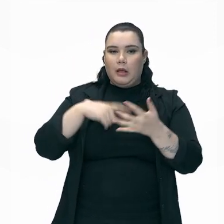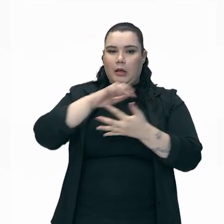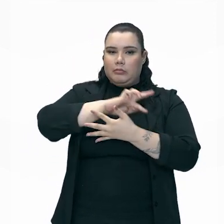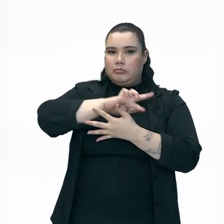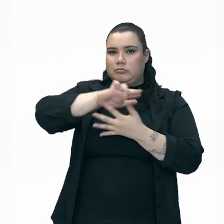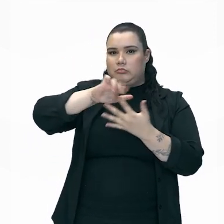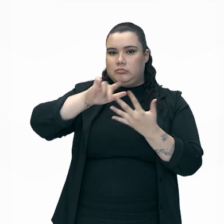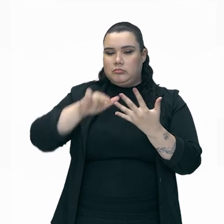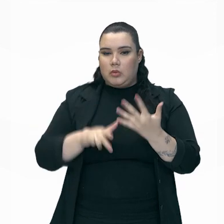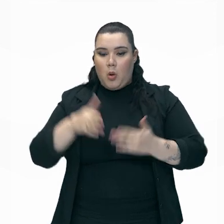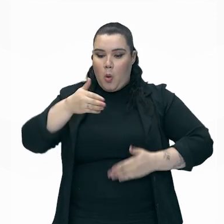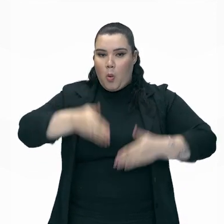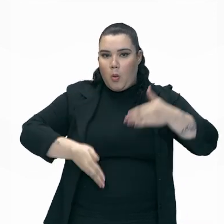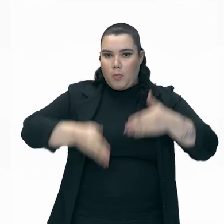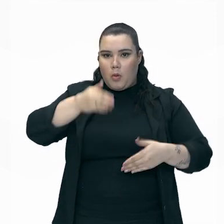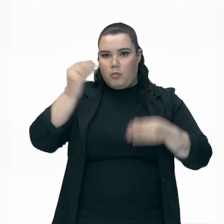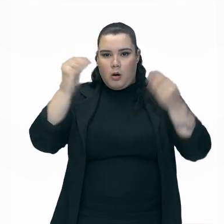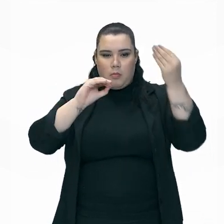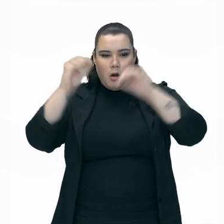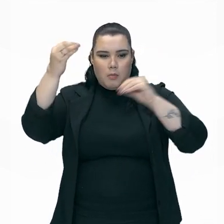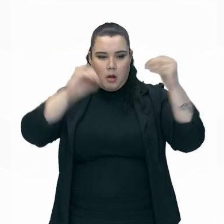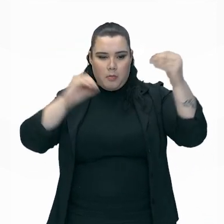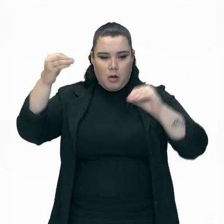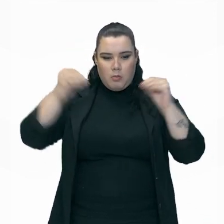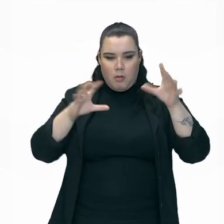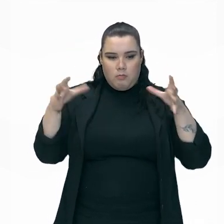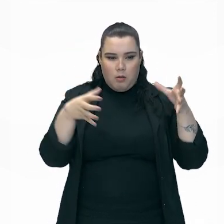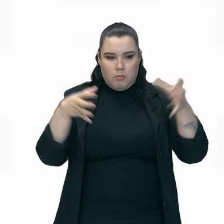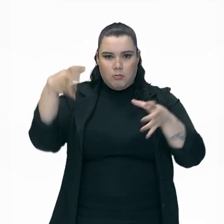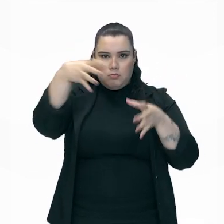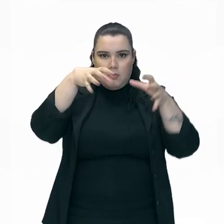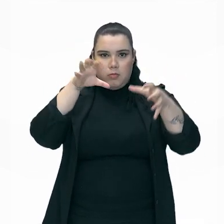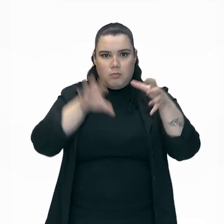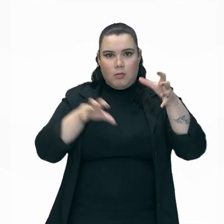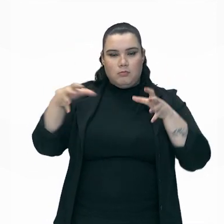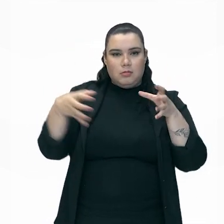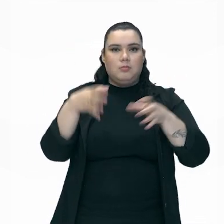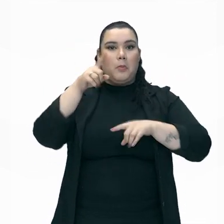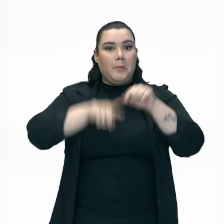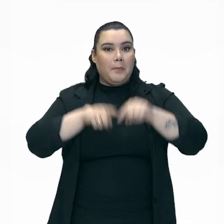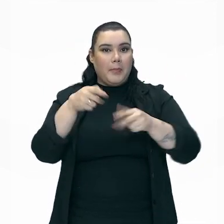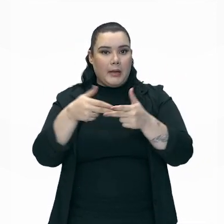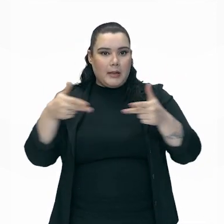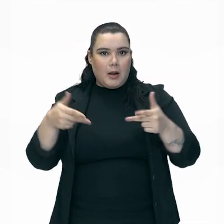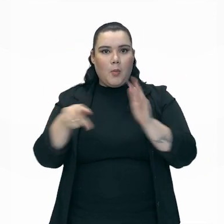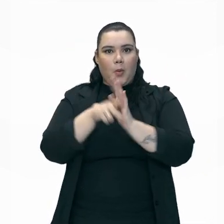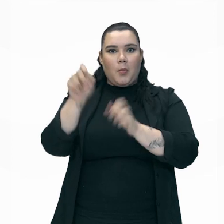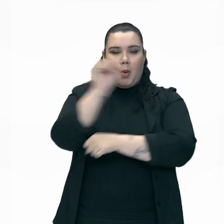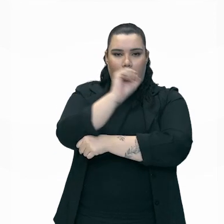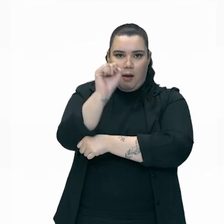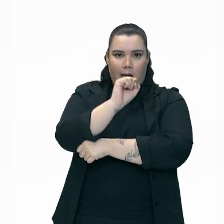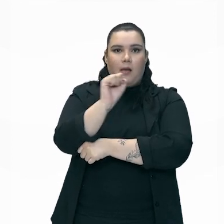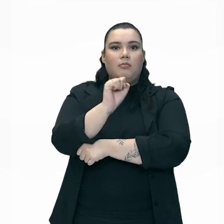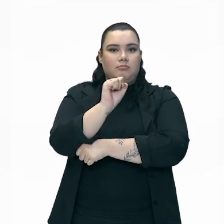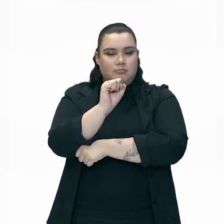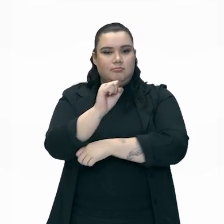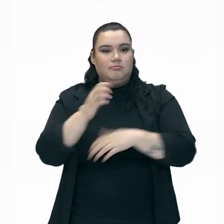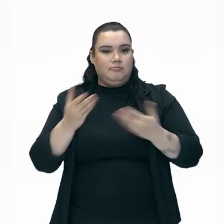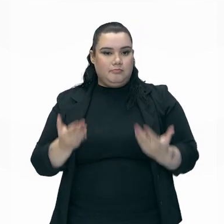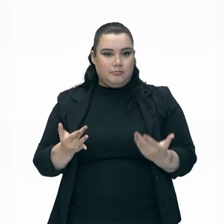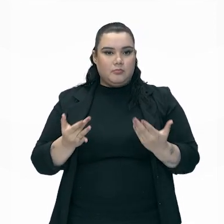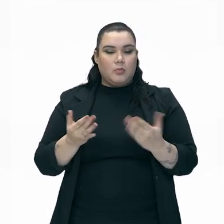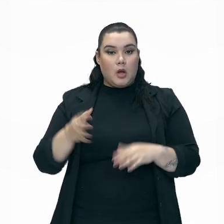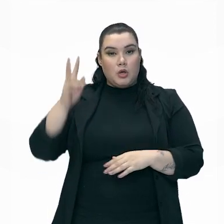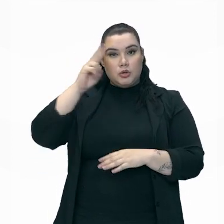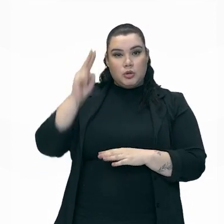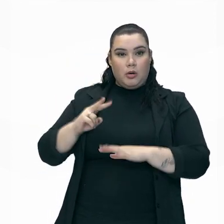robôs automatizados que vai montando esses materiais aí nesse carro automaticamente. Ao longo